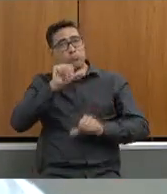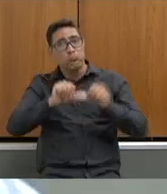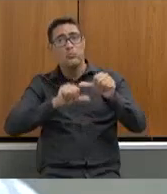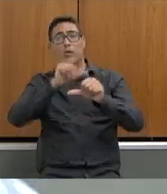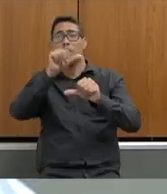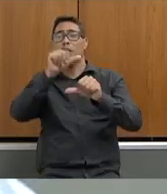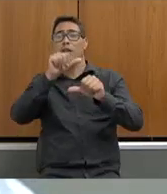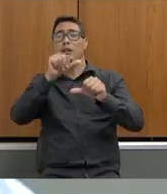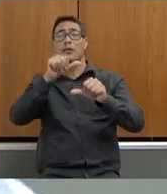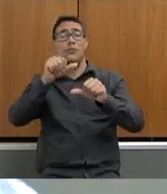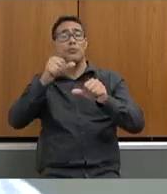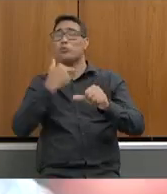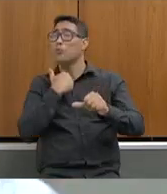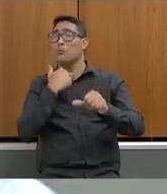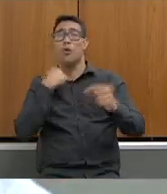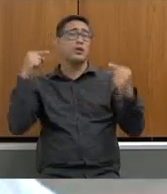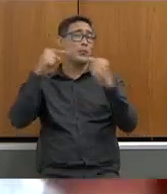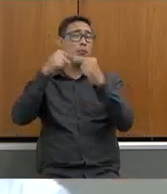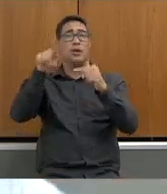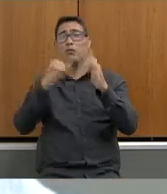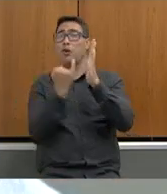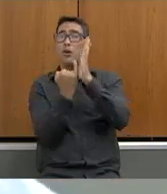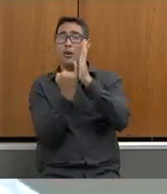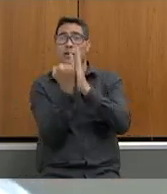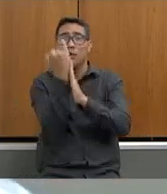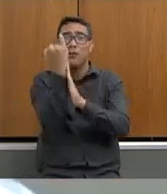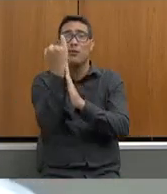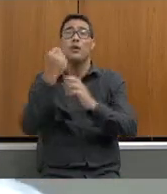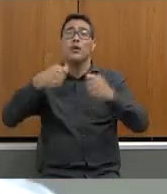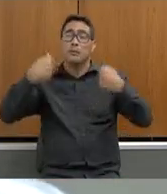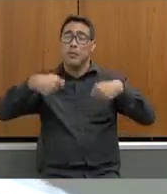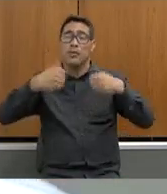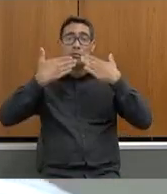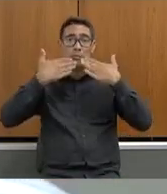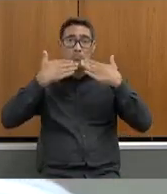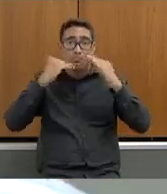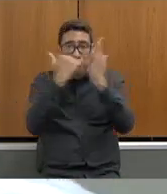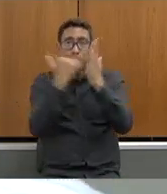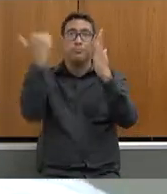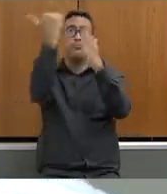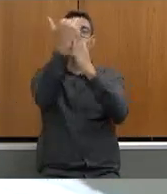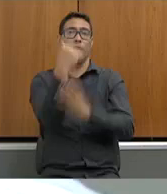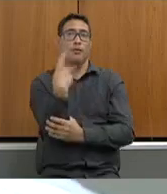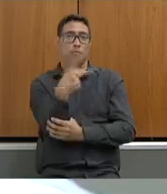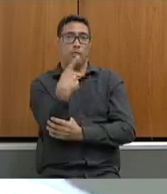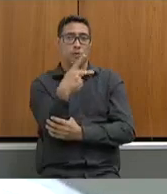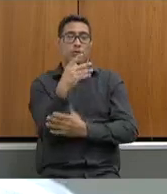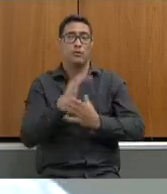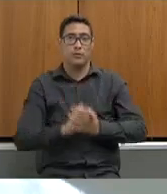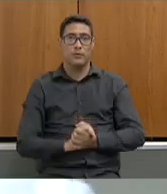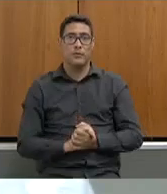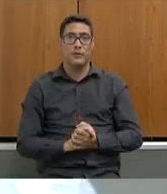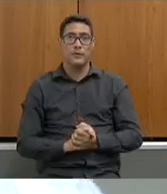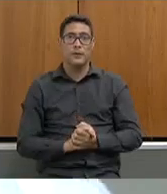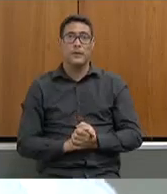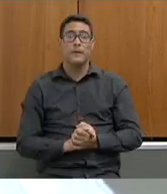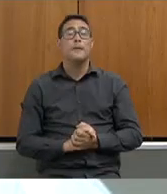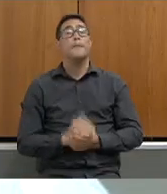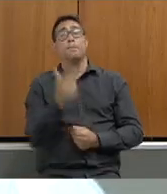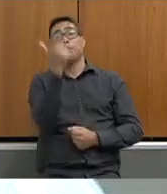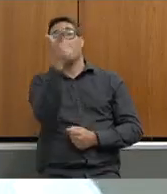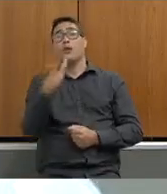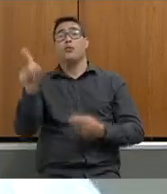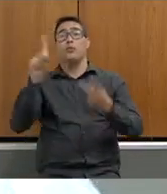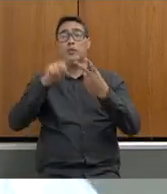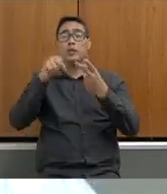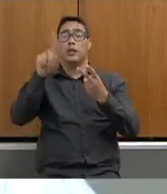inflação tem que ser maior do que isso porque há os recursos para isso então a primeira pergunta que eu queria fazer a outra é sobre